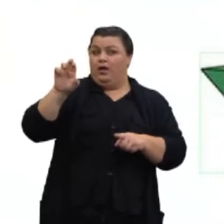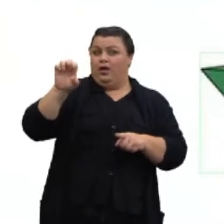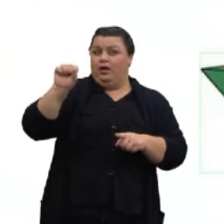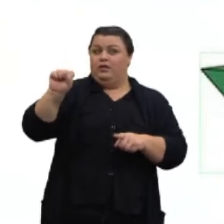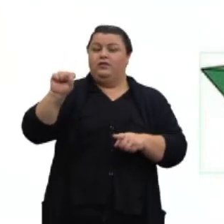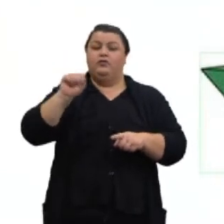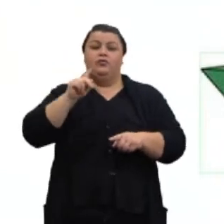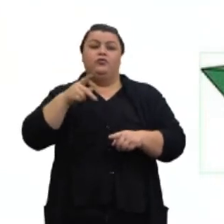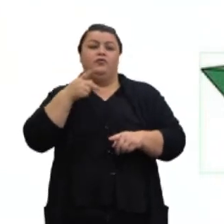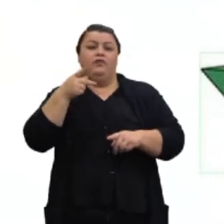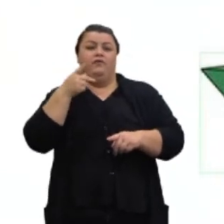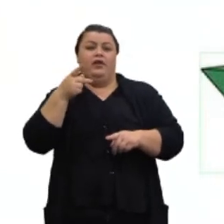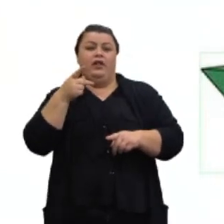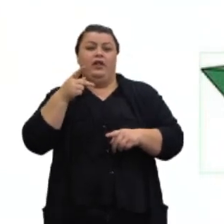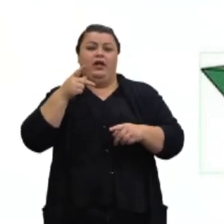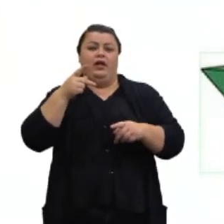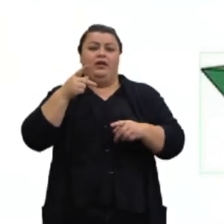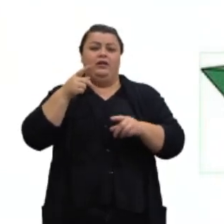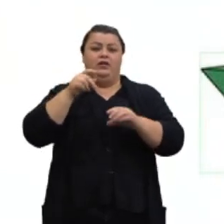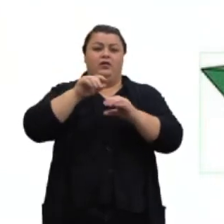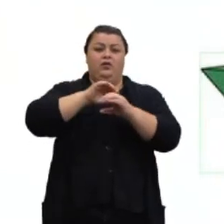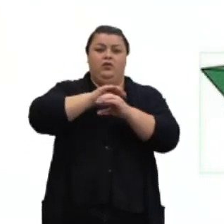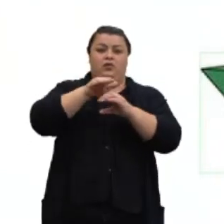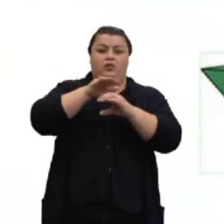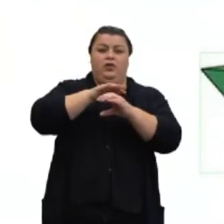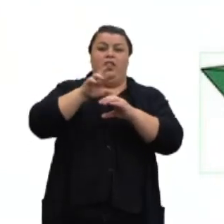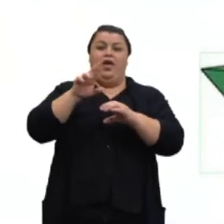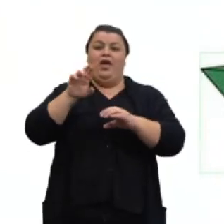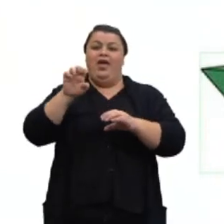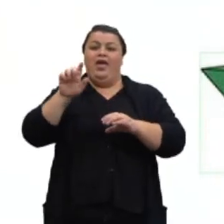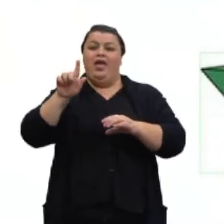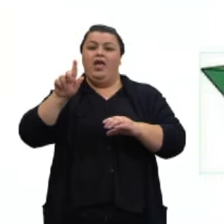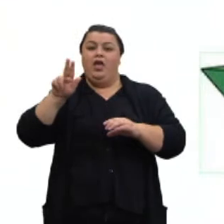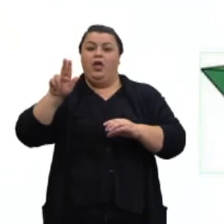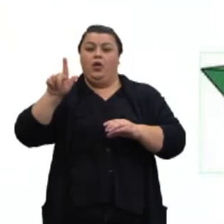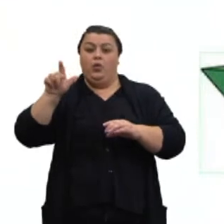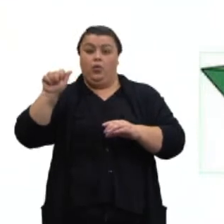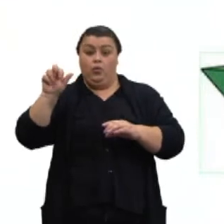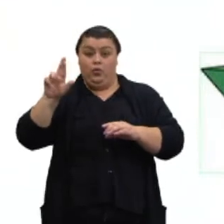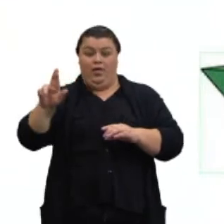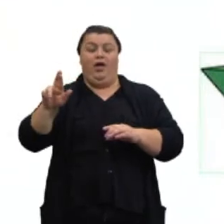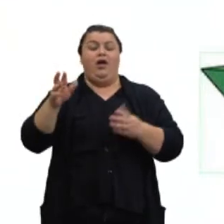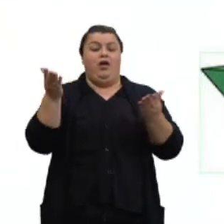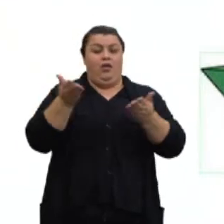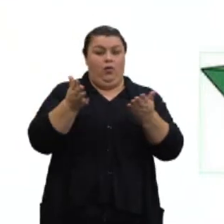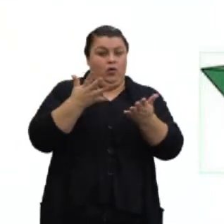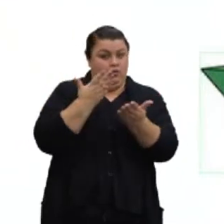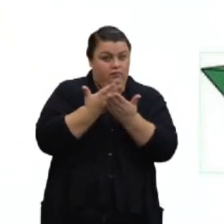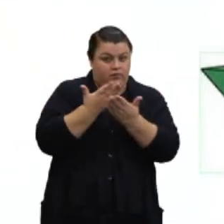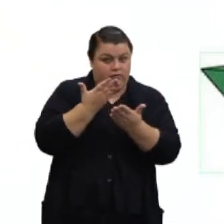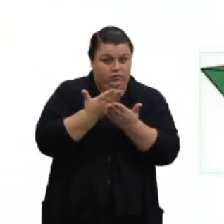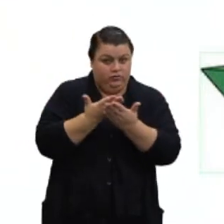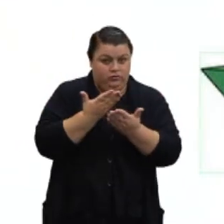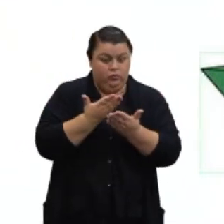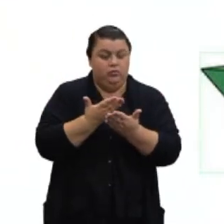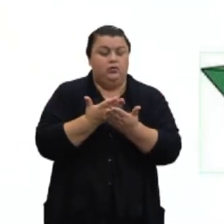convexos regulares, certo? Nesse primeiro momento. Que são aqueles que têm